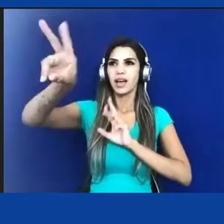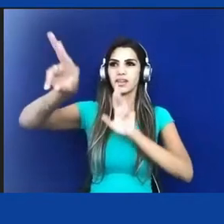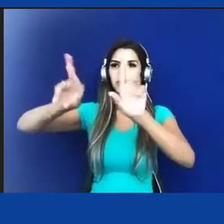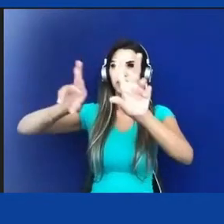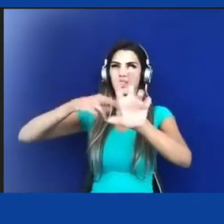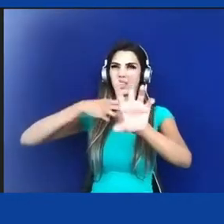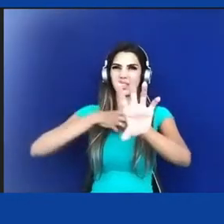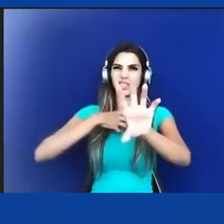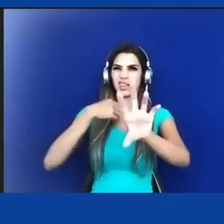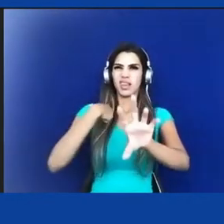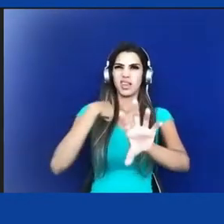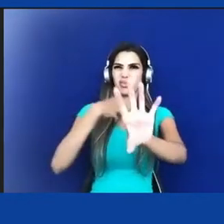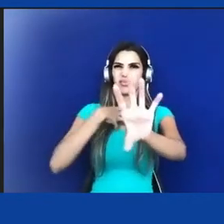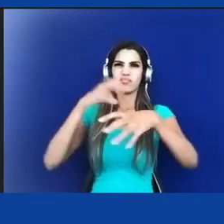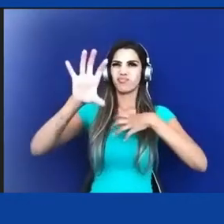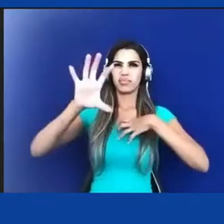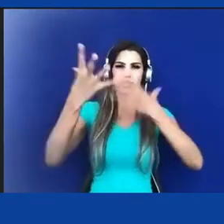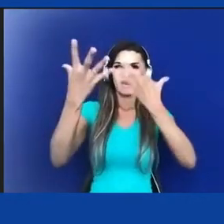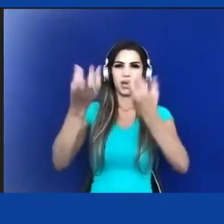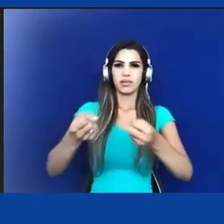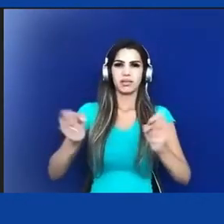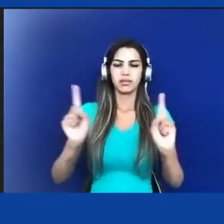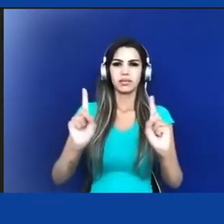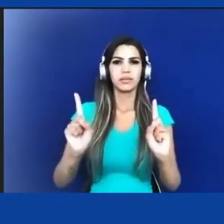O meu ponto é que esse discurso